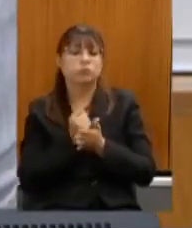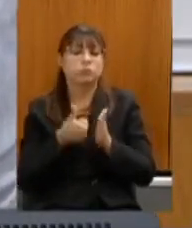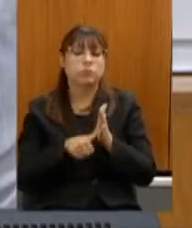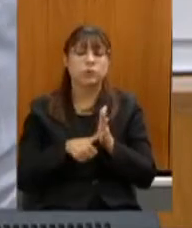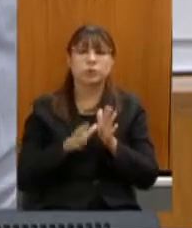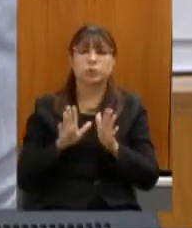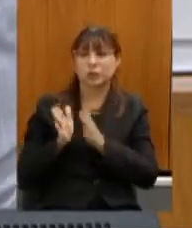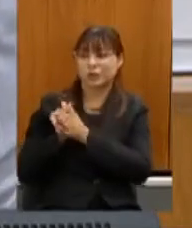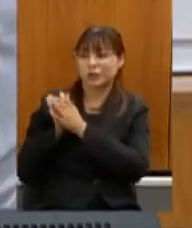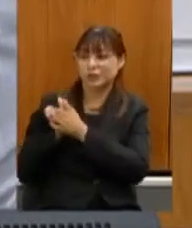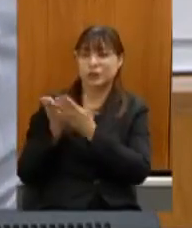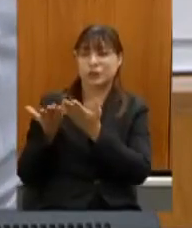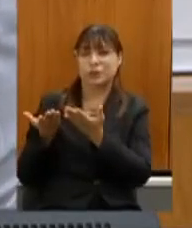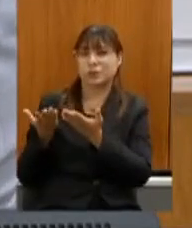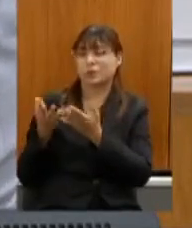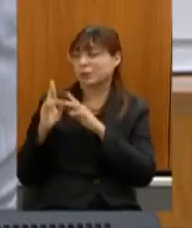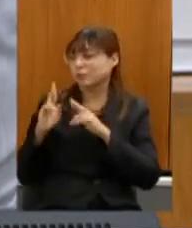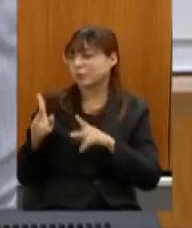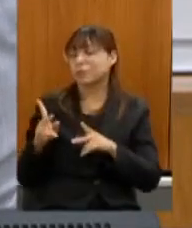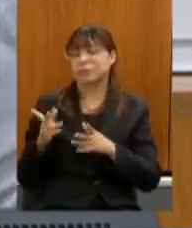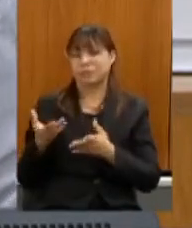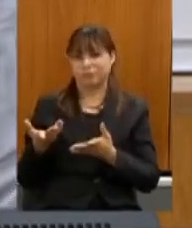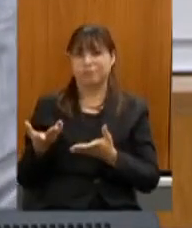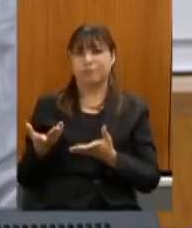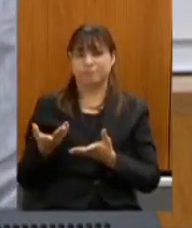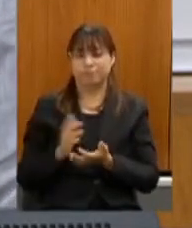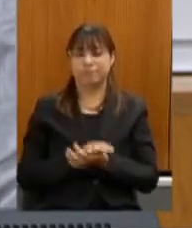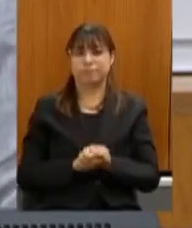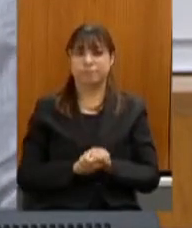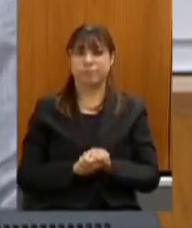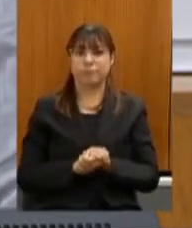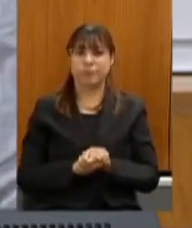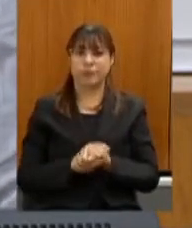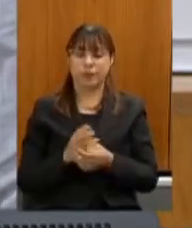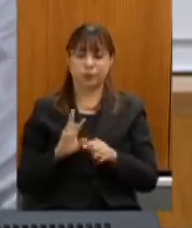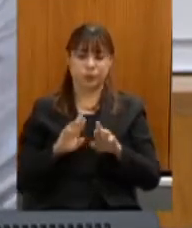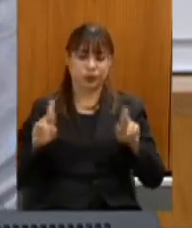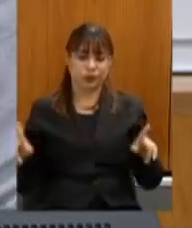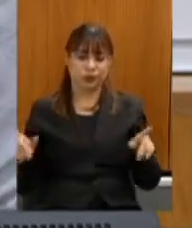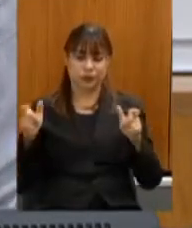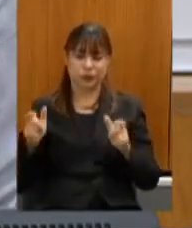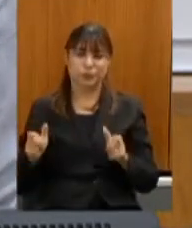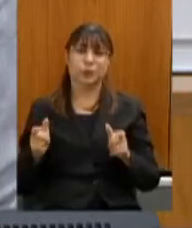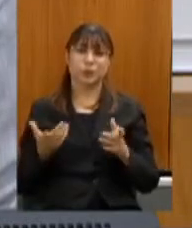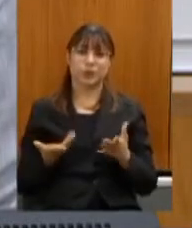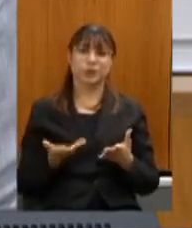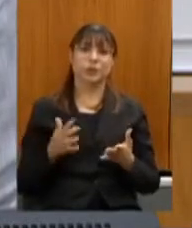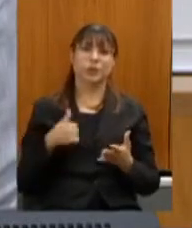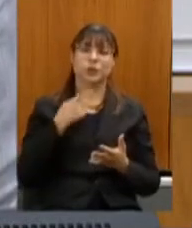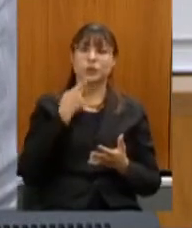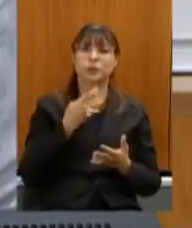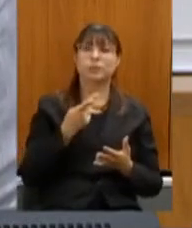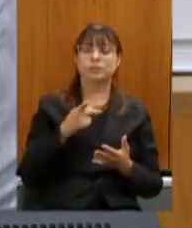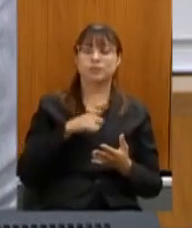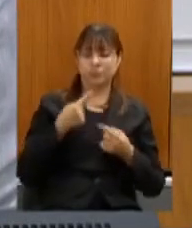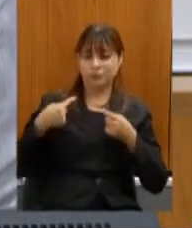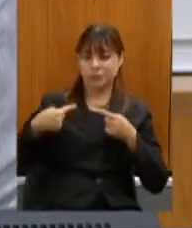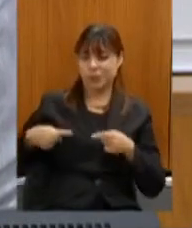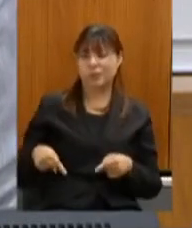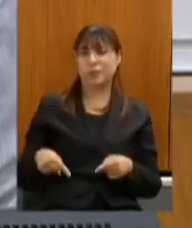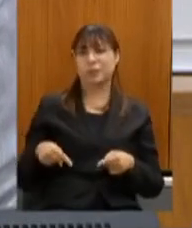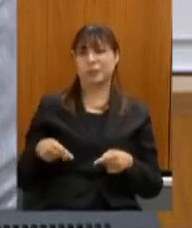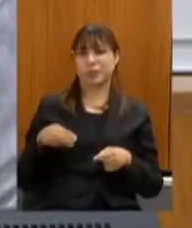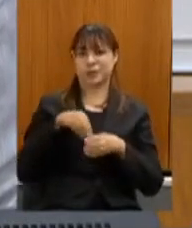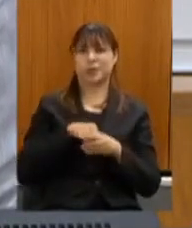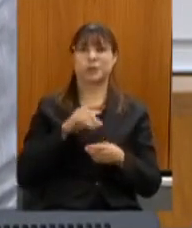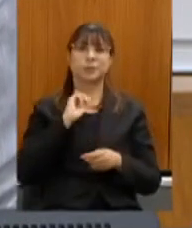Jequitinhonha não existe na nossa terra para nada então assim são opostos tão interessantes mas eu digo só para isso os desafios que a gente tem em